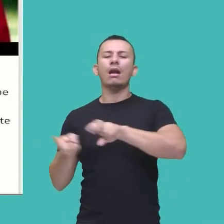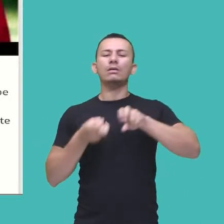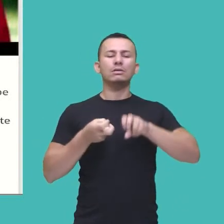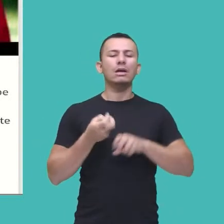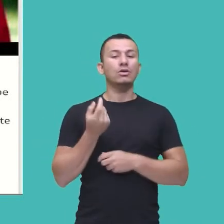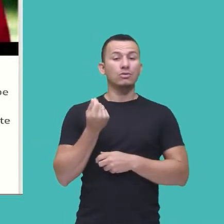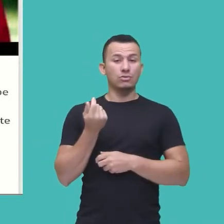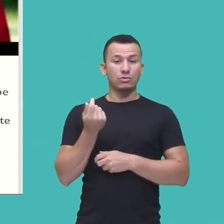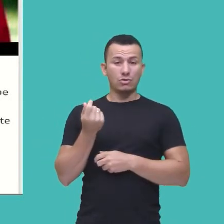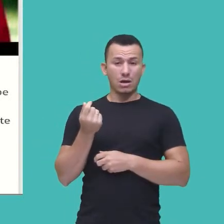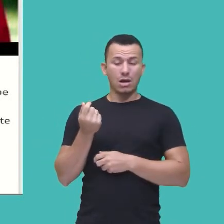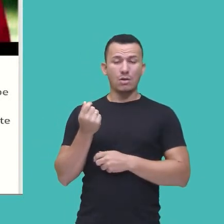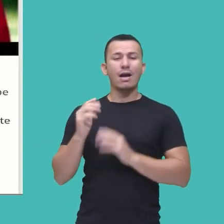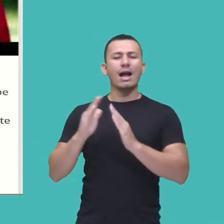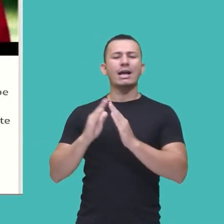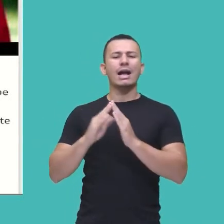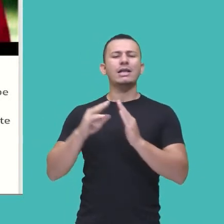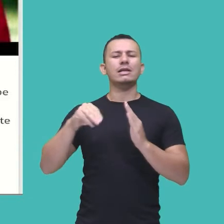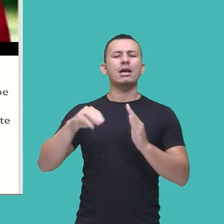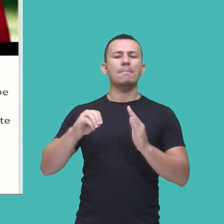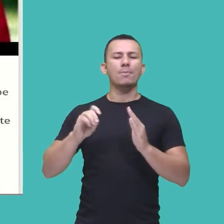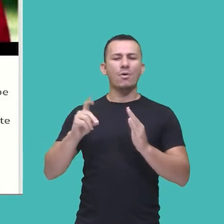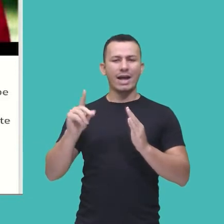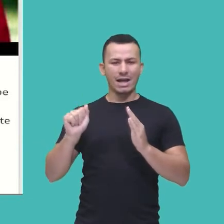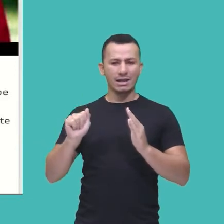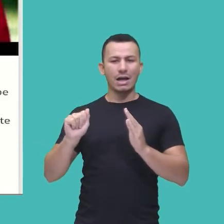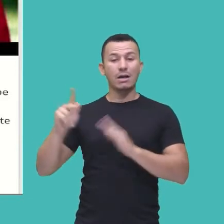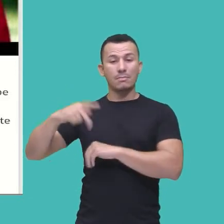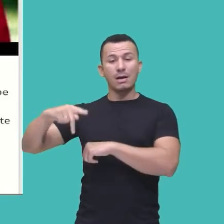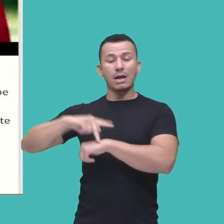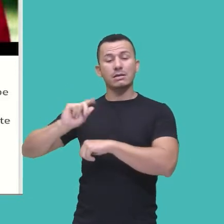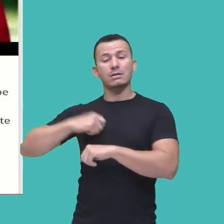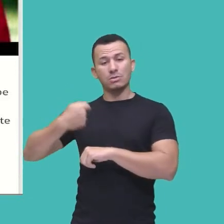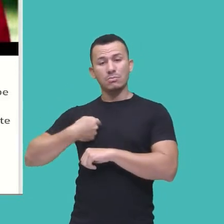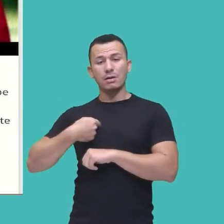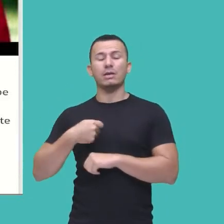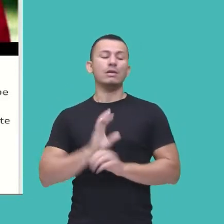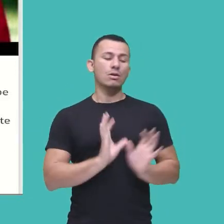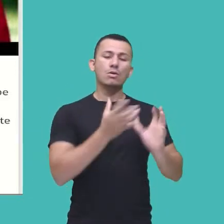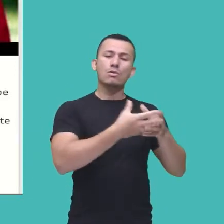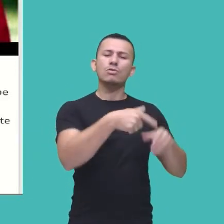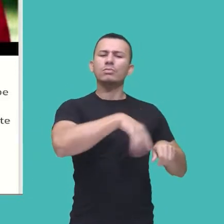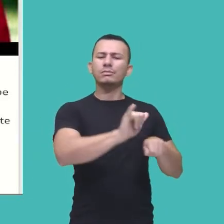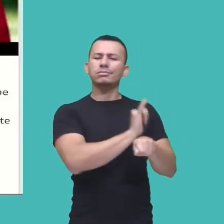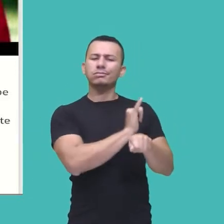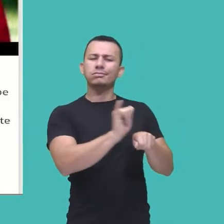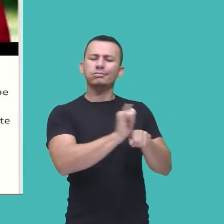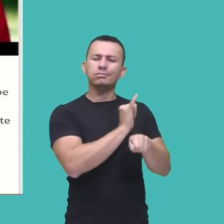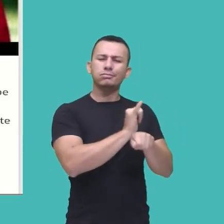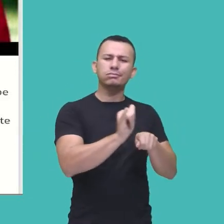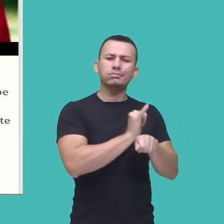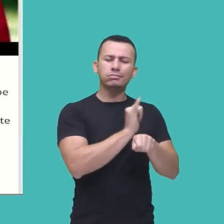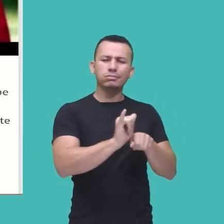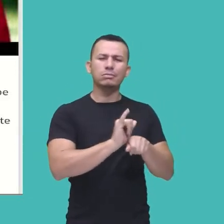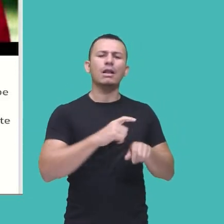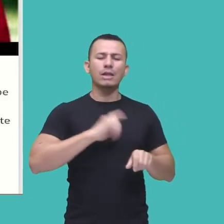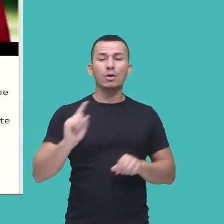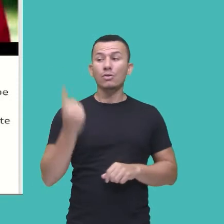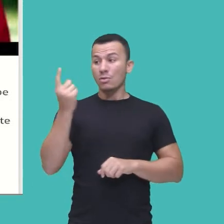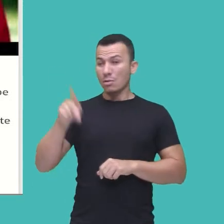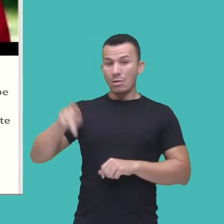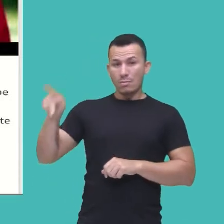contam-se ali com uma série de artimanhas, de estratégia, um planejamento através do professor que é muito